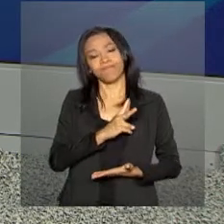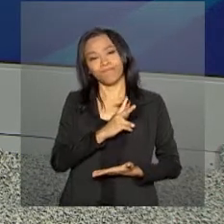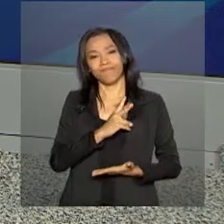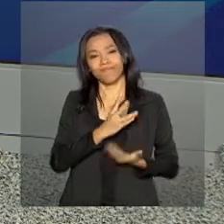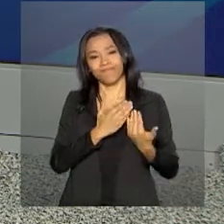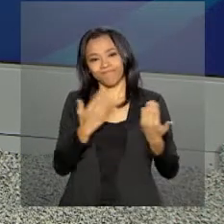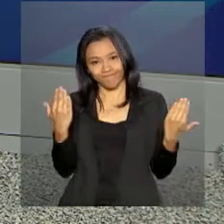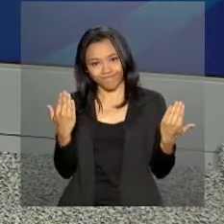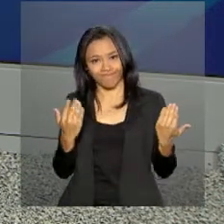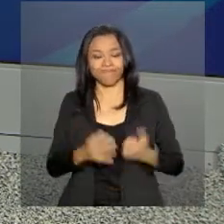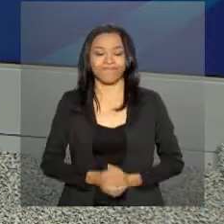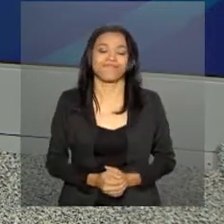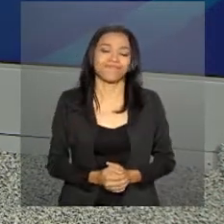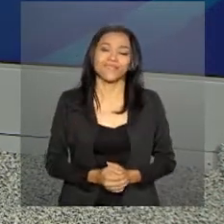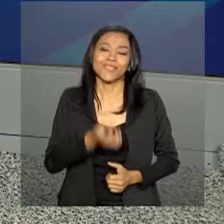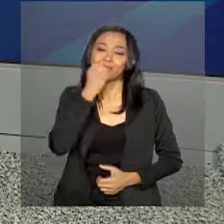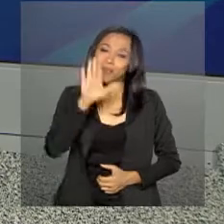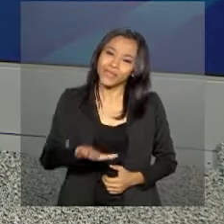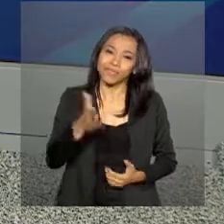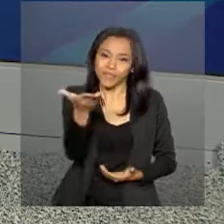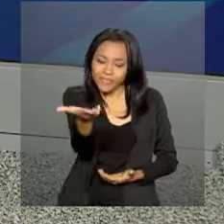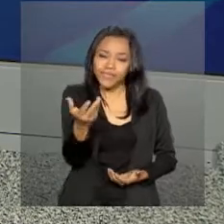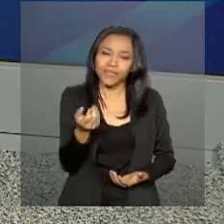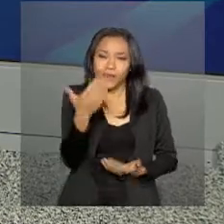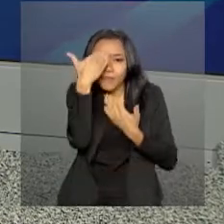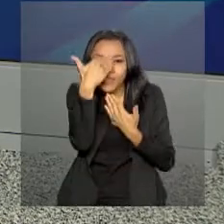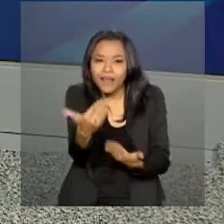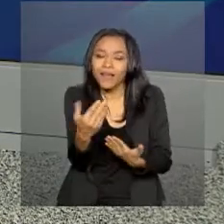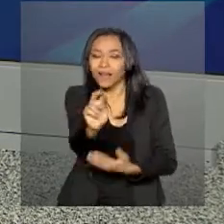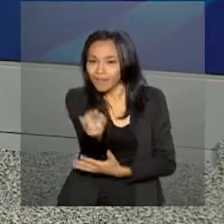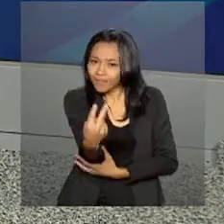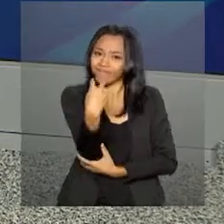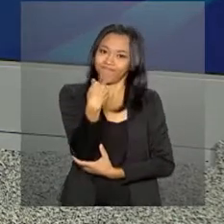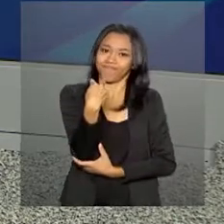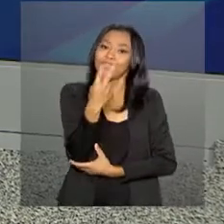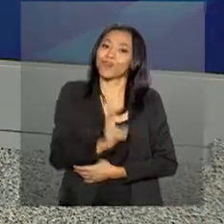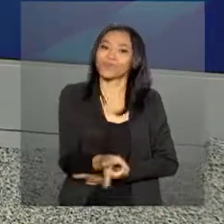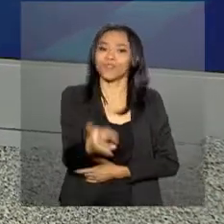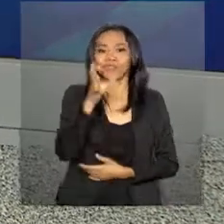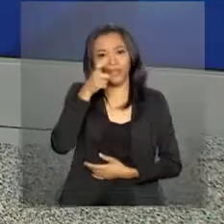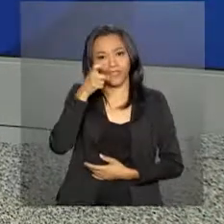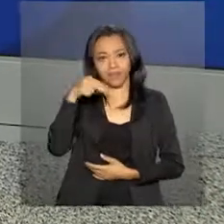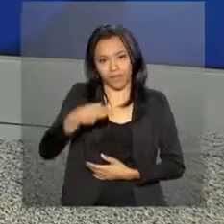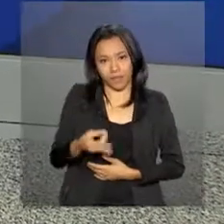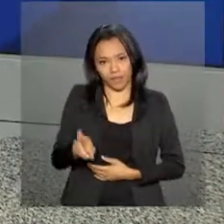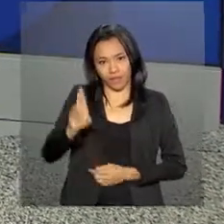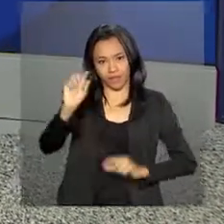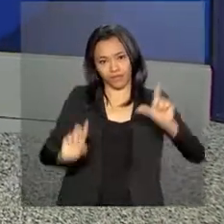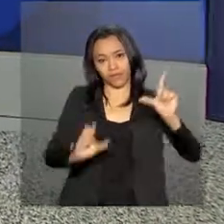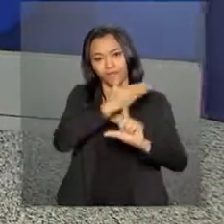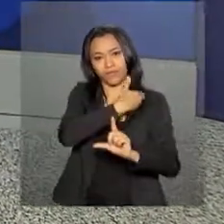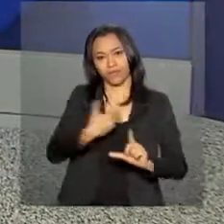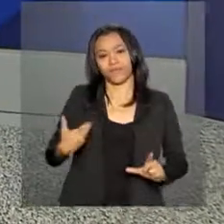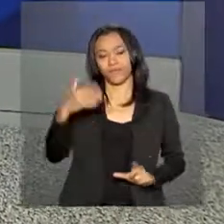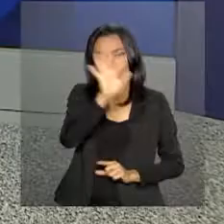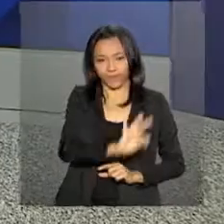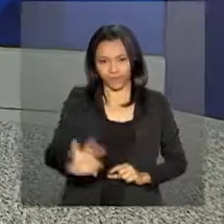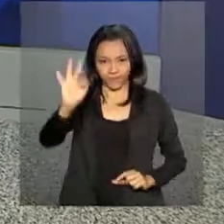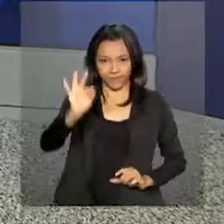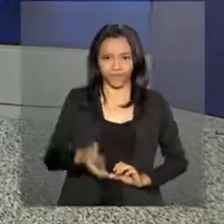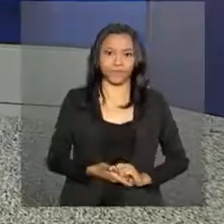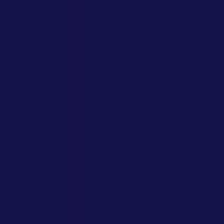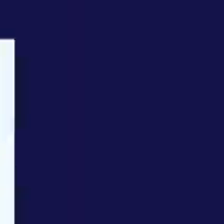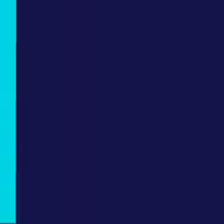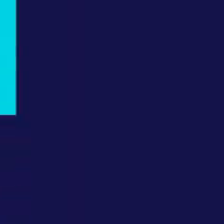-8787. Uma boa tarde para você, obrigada pela sua companhia e continue com a gente aqui na NBR, a TV do Governo Federal.